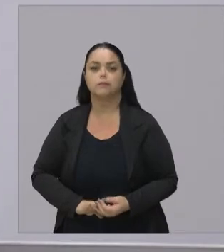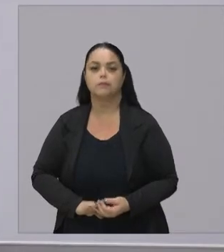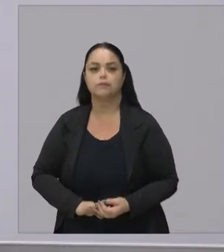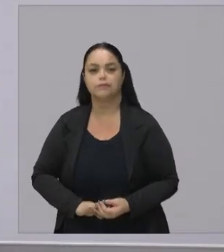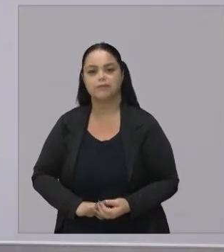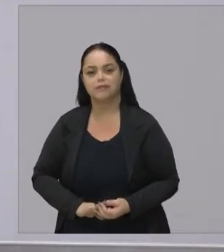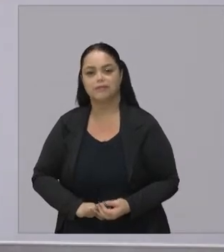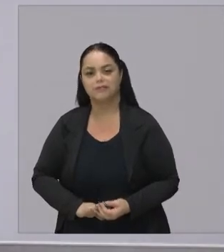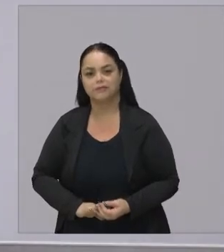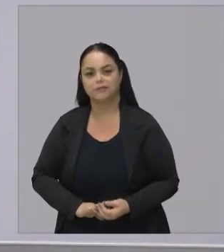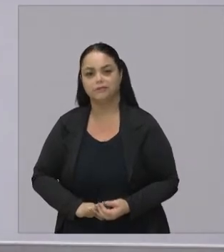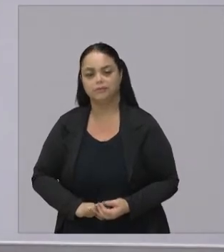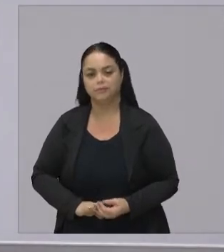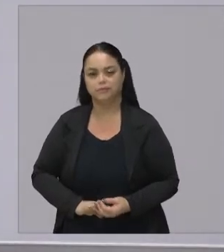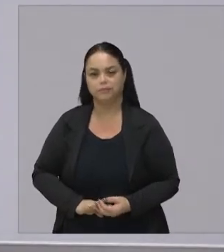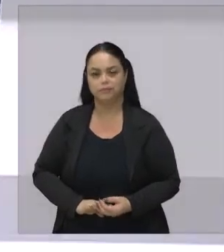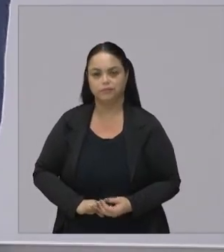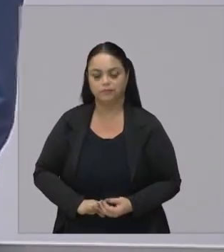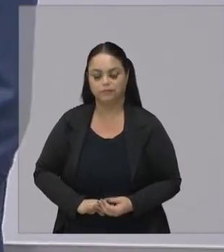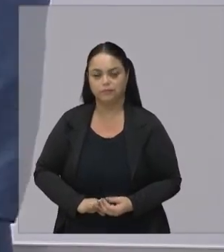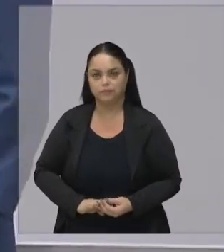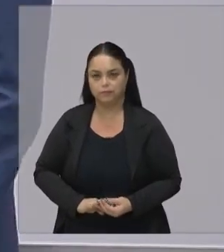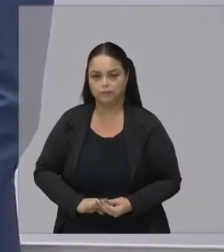Viver Aqui